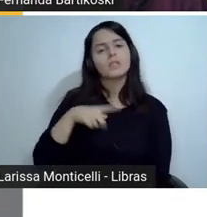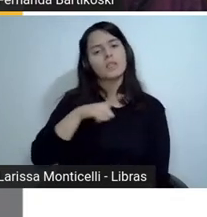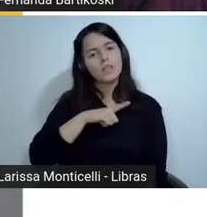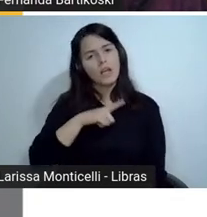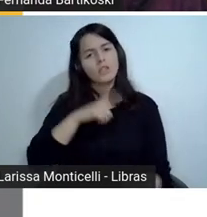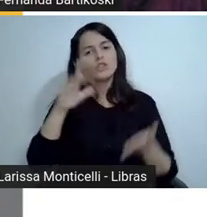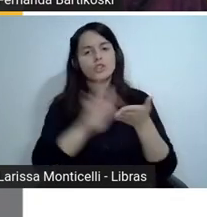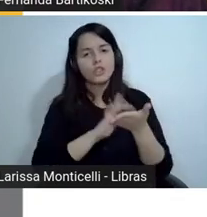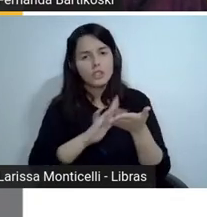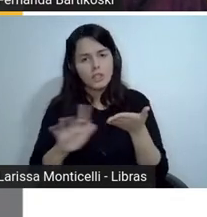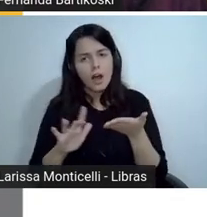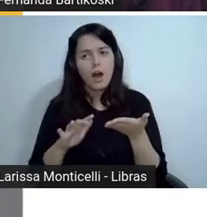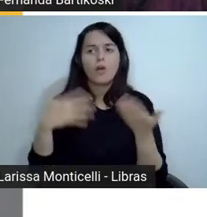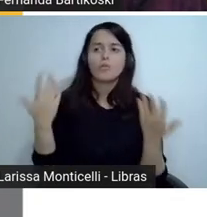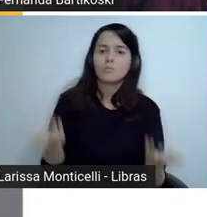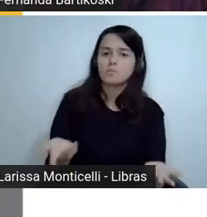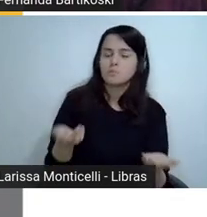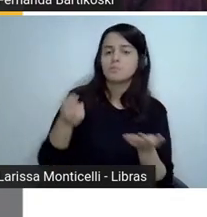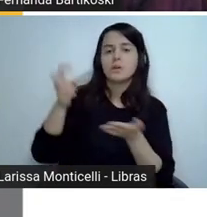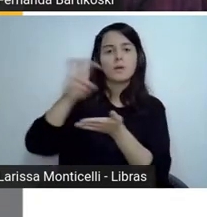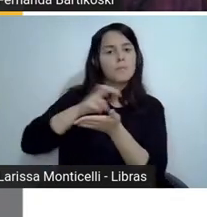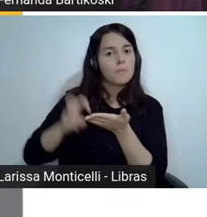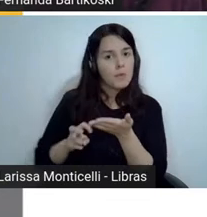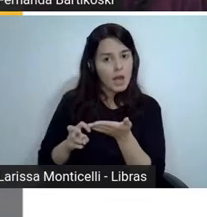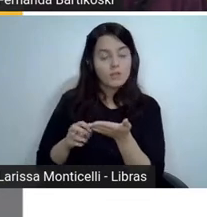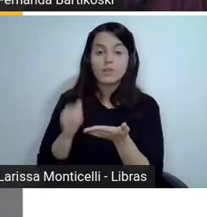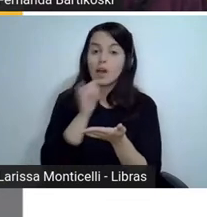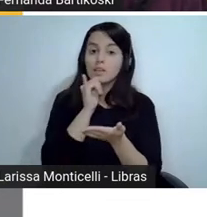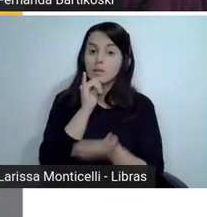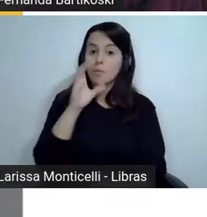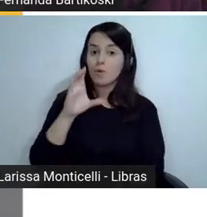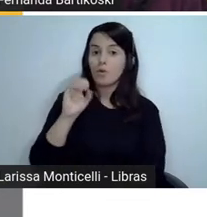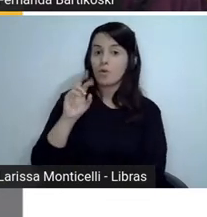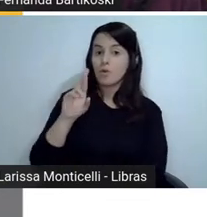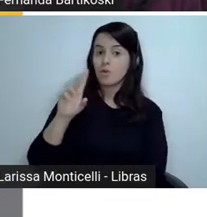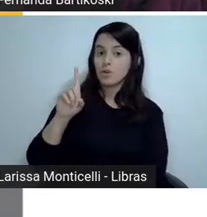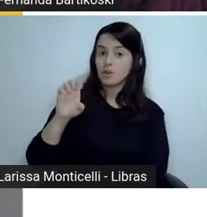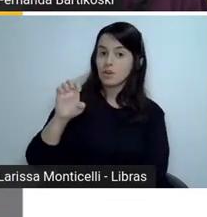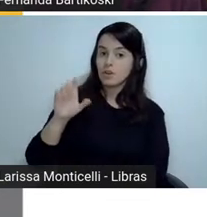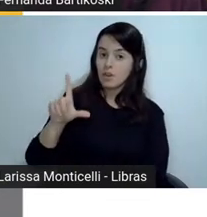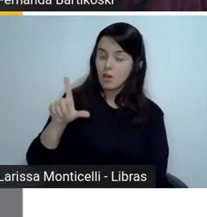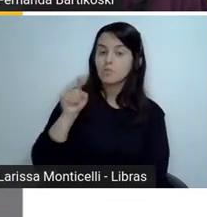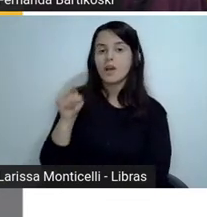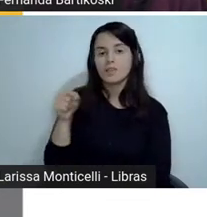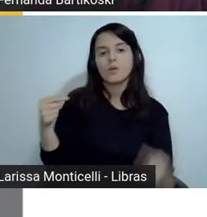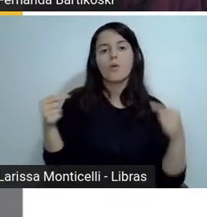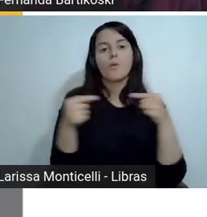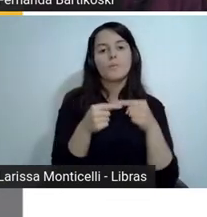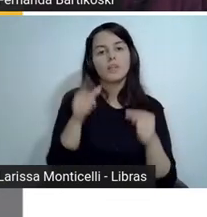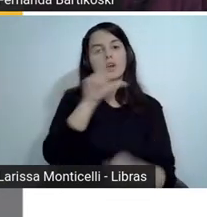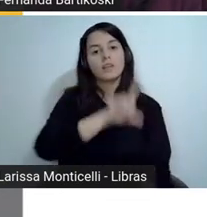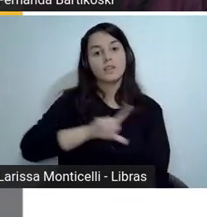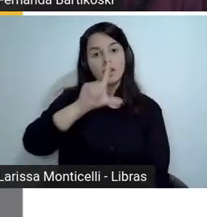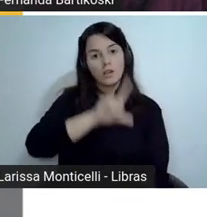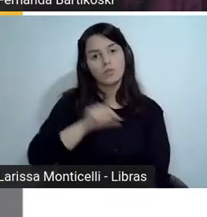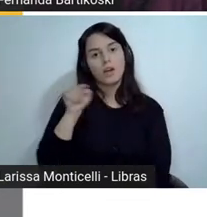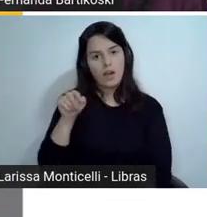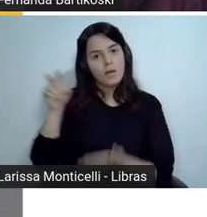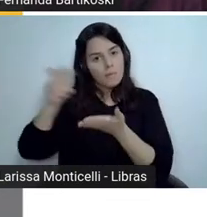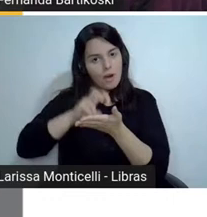cordel surge dessa ideia de ser uma literatura de cordel impressa, né?